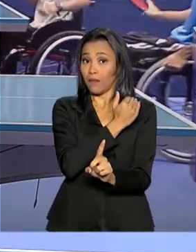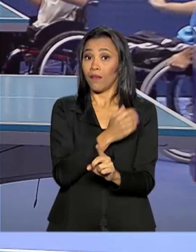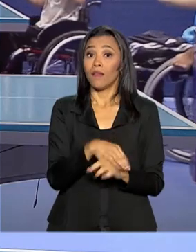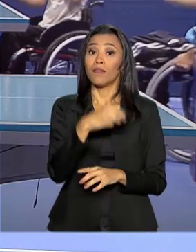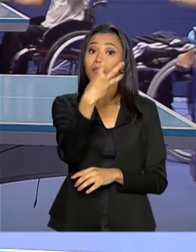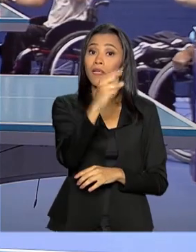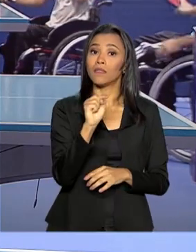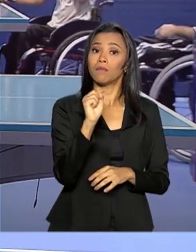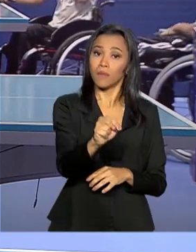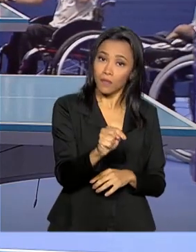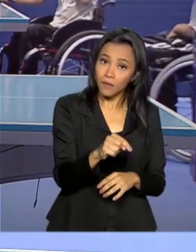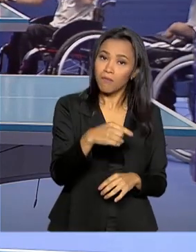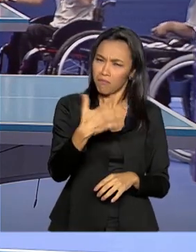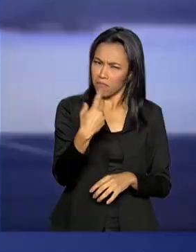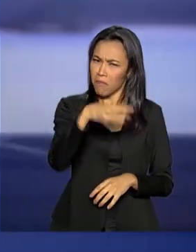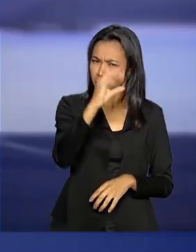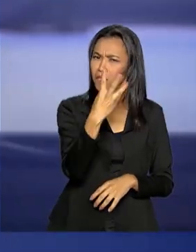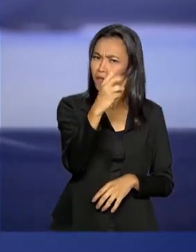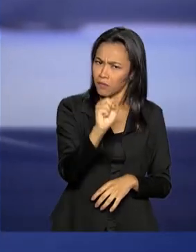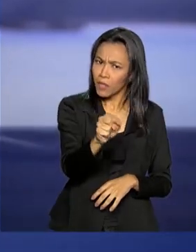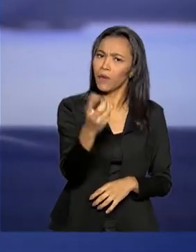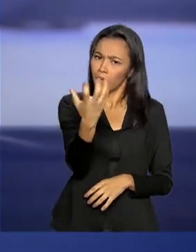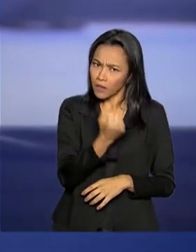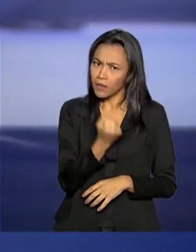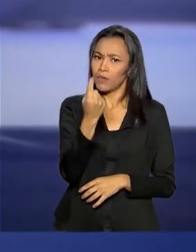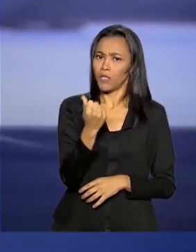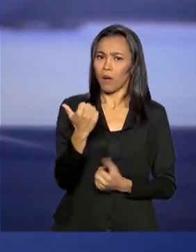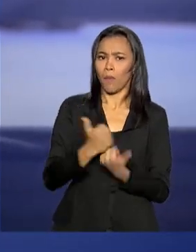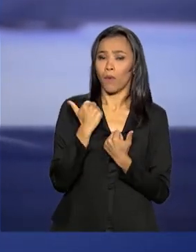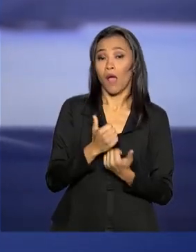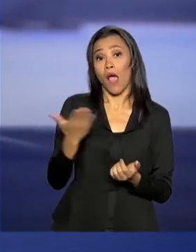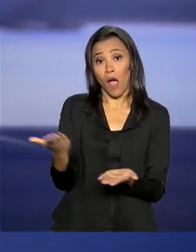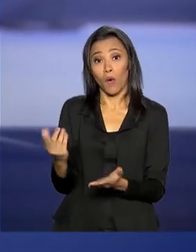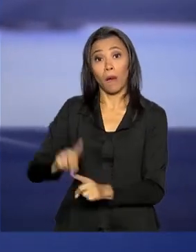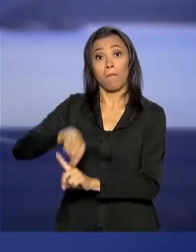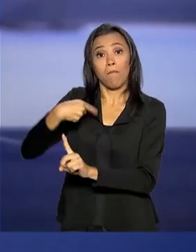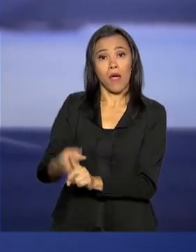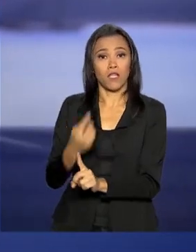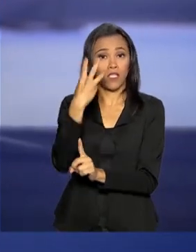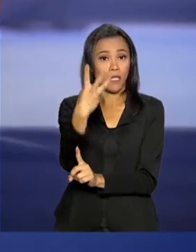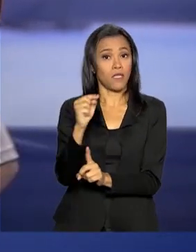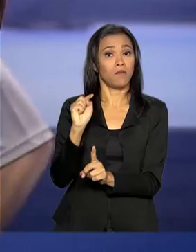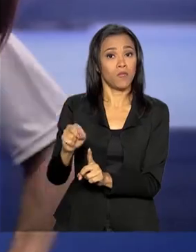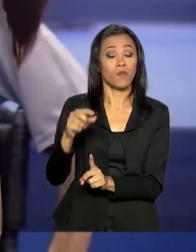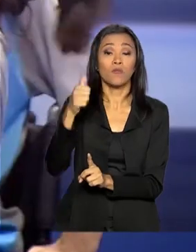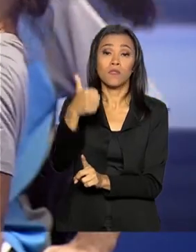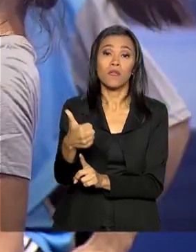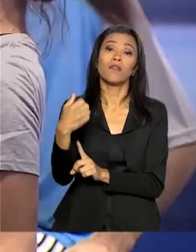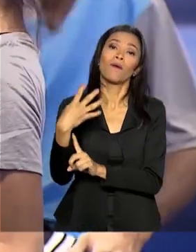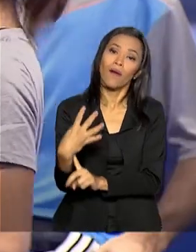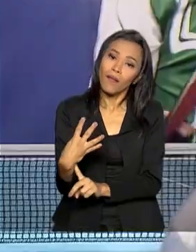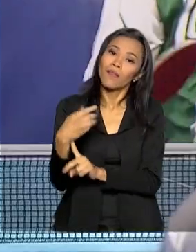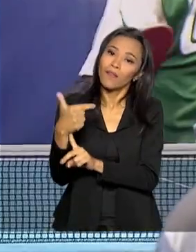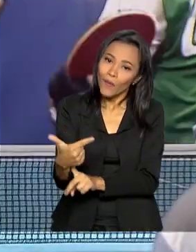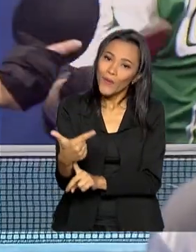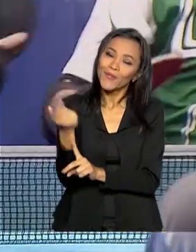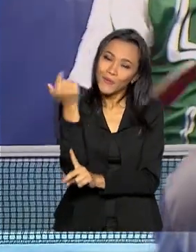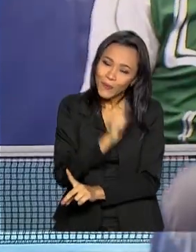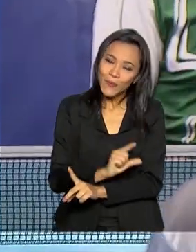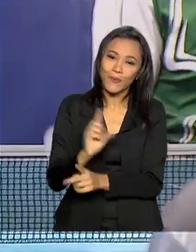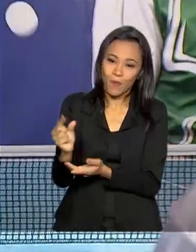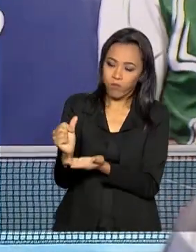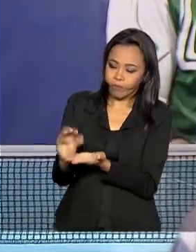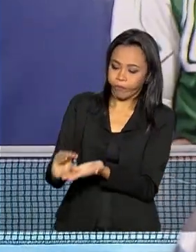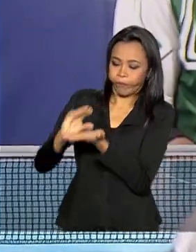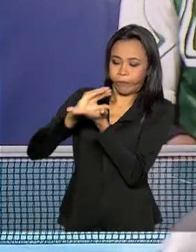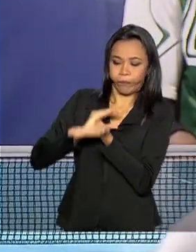atletas recebiam a Bolsa. Agora, mais 3 mil 142 estão sendo contemplados. E outros